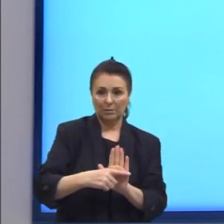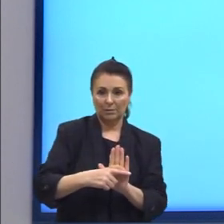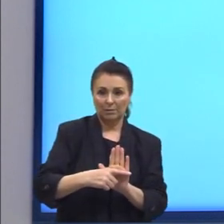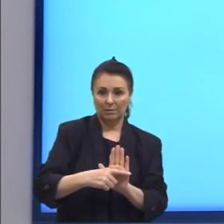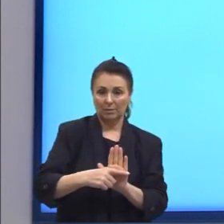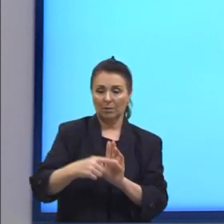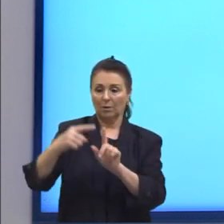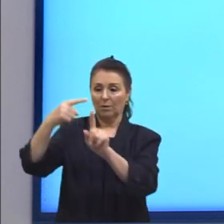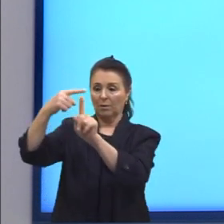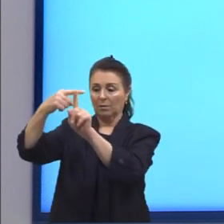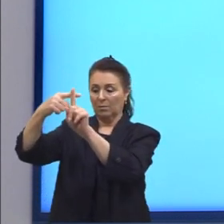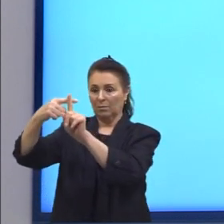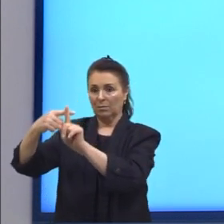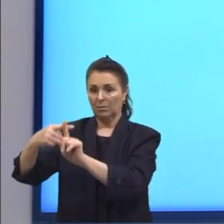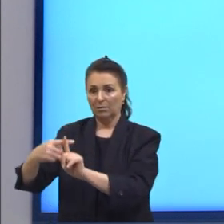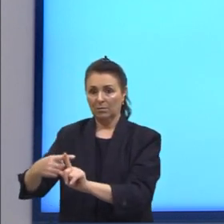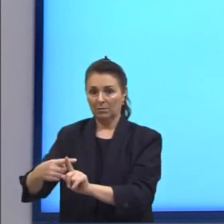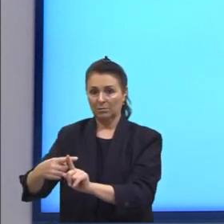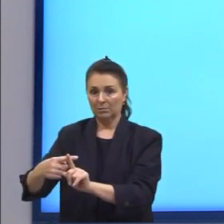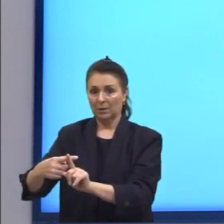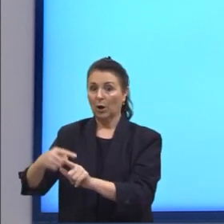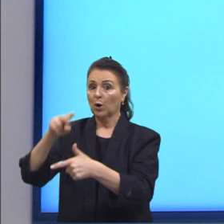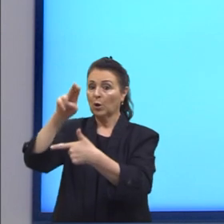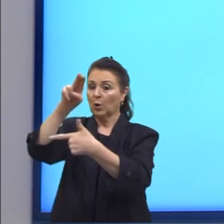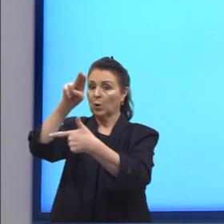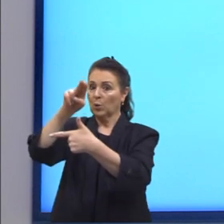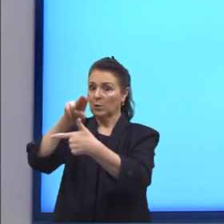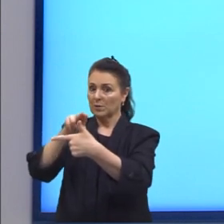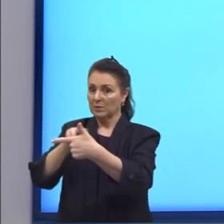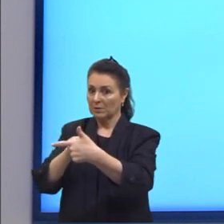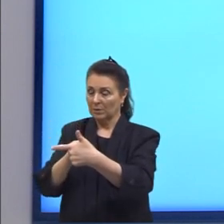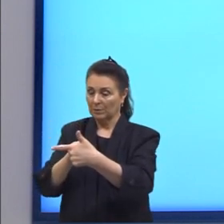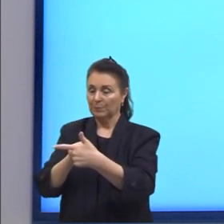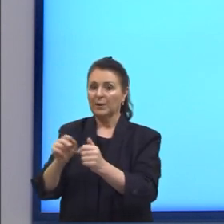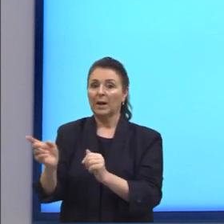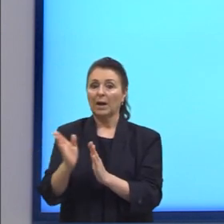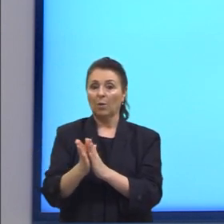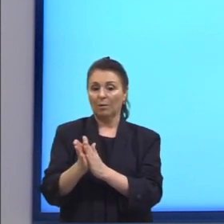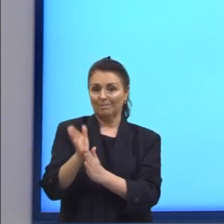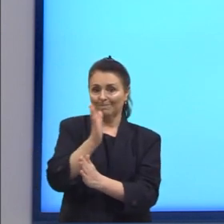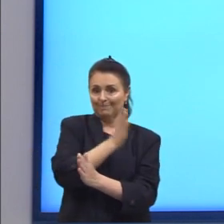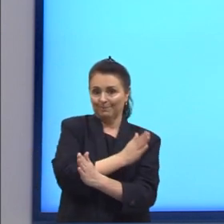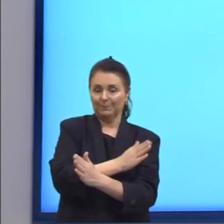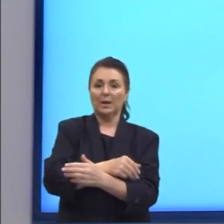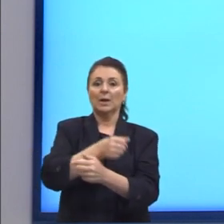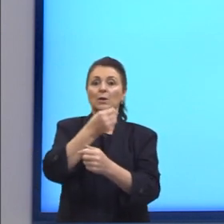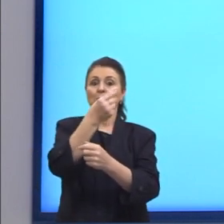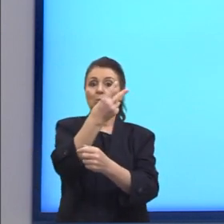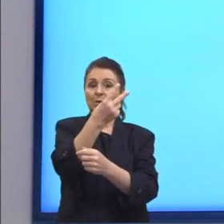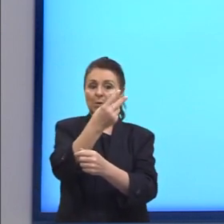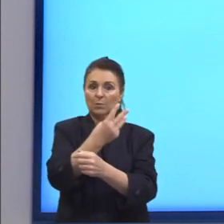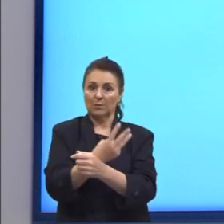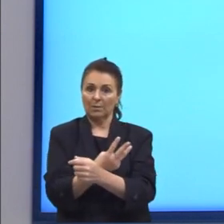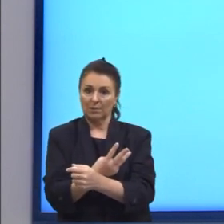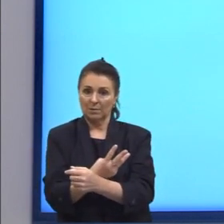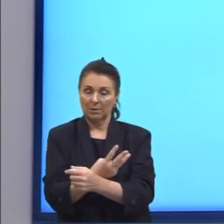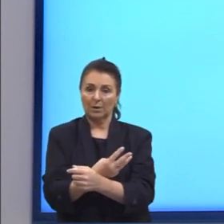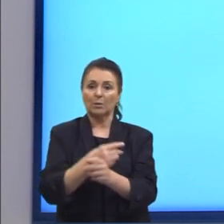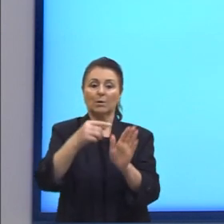positivos para o cosseno. Já no segundo e no terceiro quadrante, nós temos valores